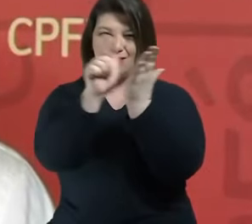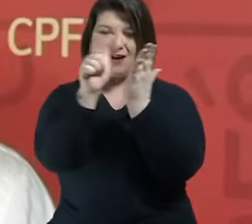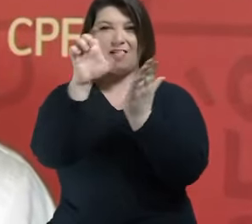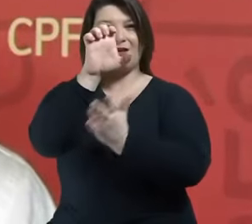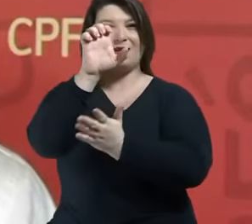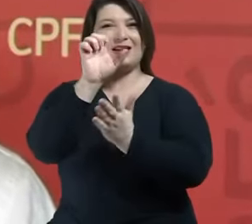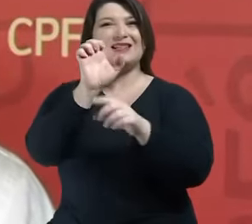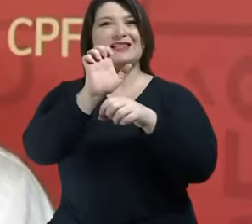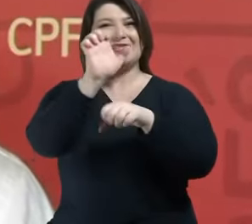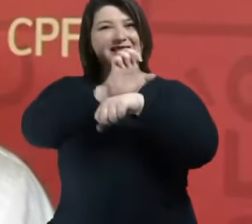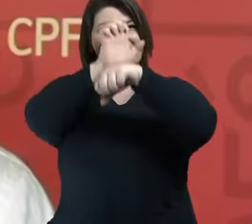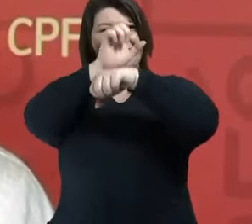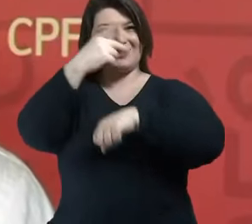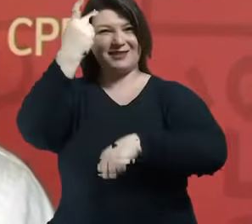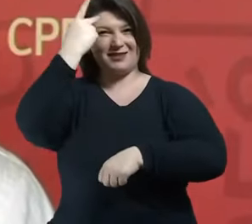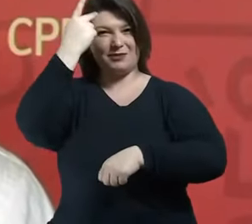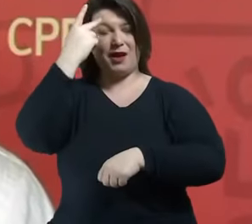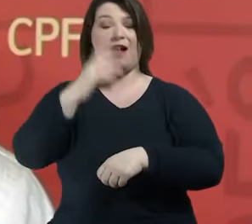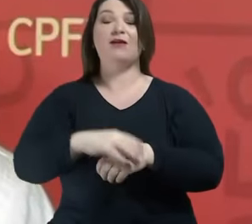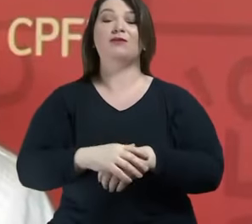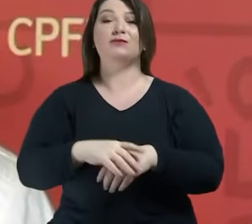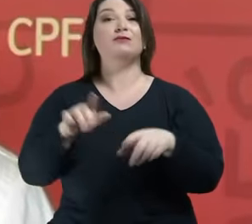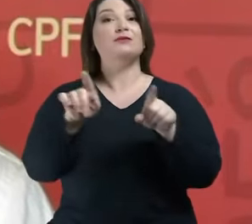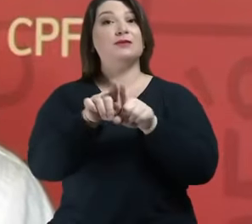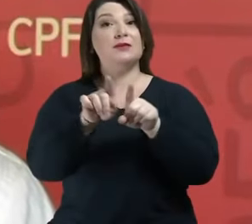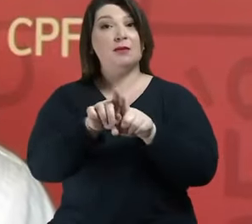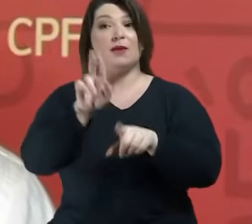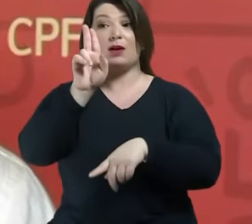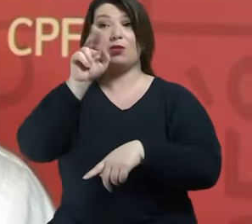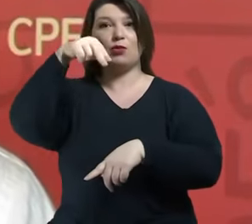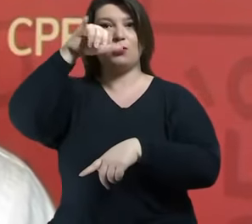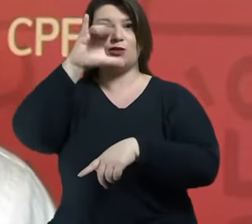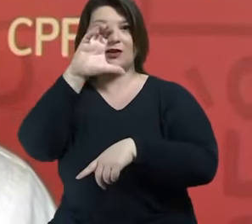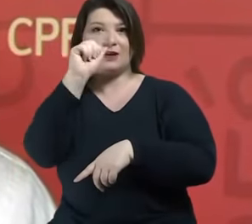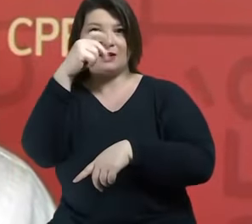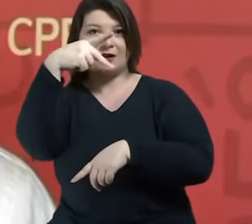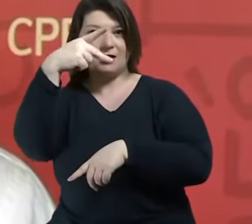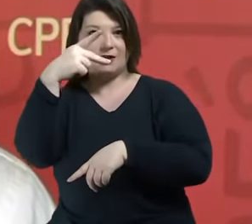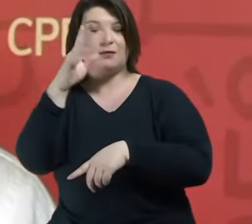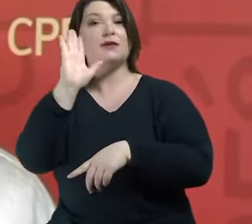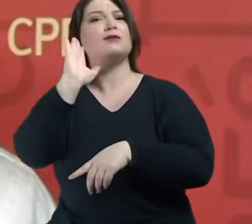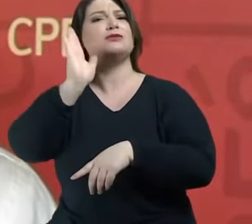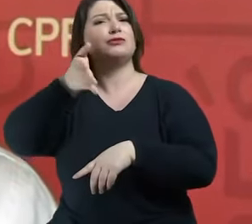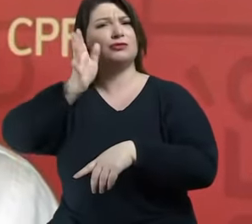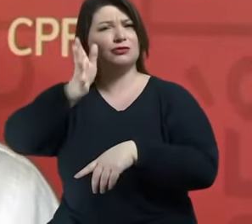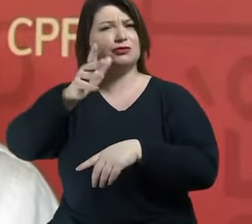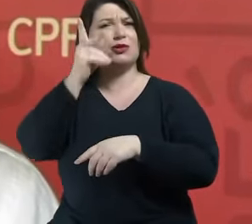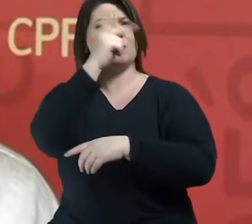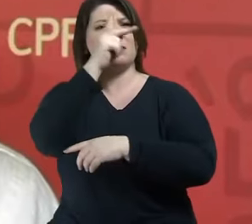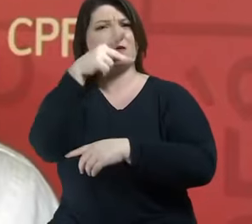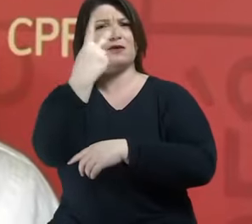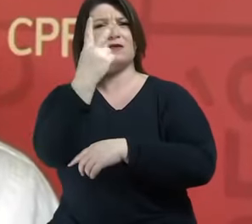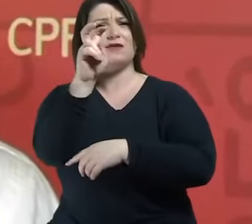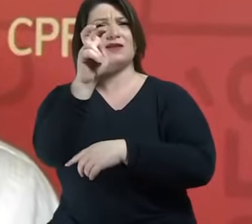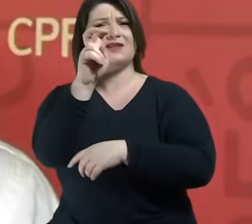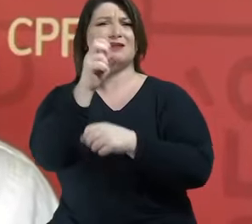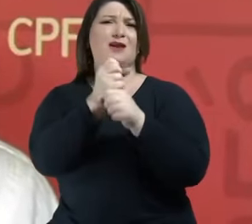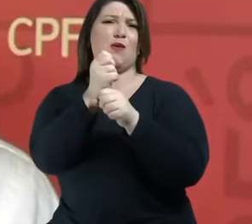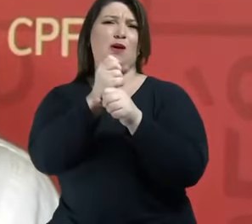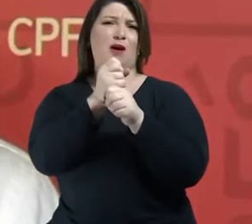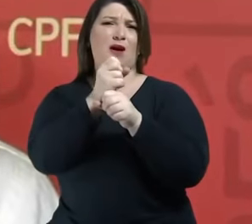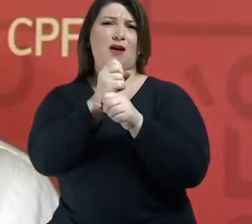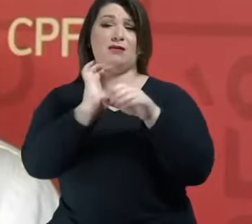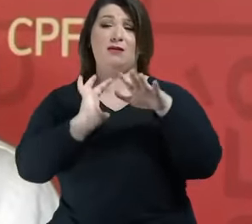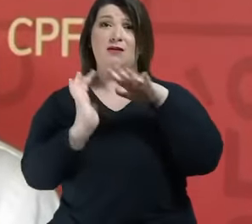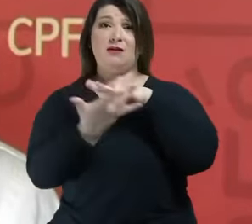Na Unicamp foi professor por 25 anos, suas mídias sociais ultrapassam os 5 milhões de seguidores, tornando Leandro Karnal